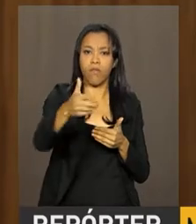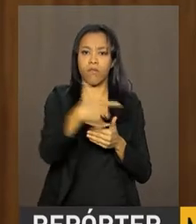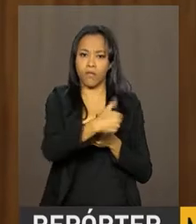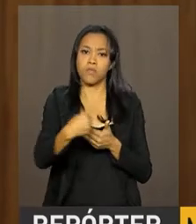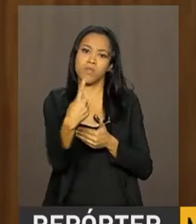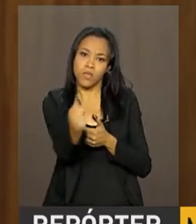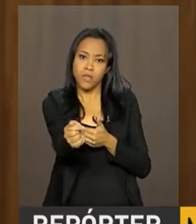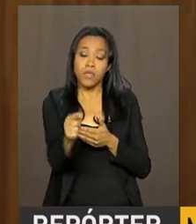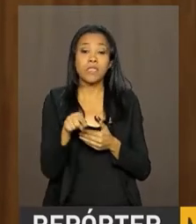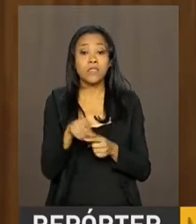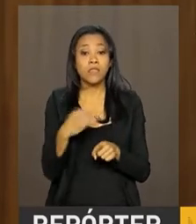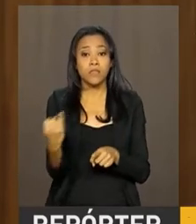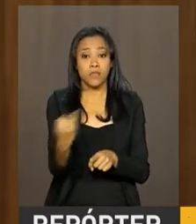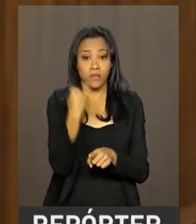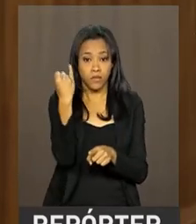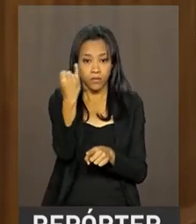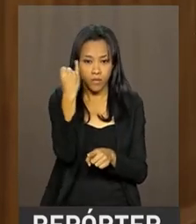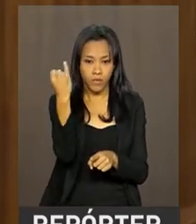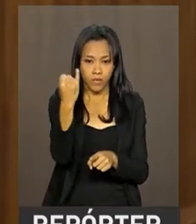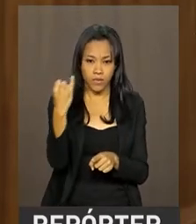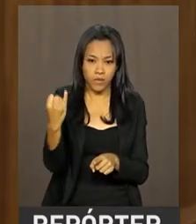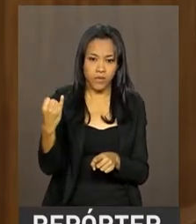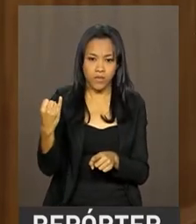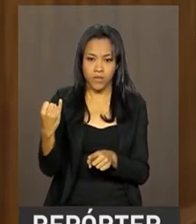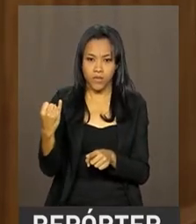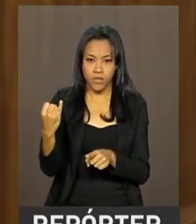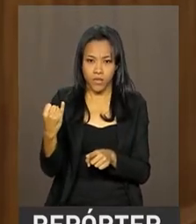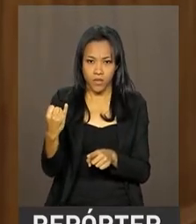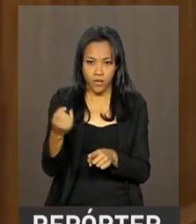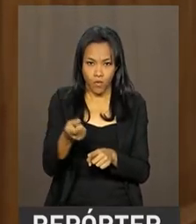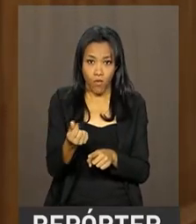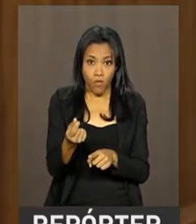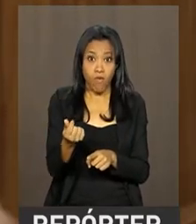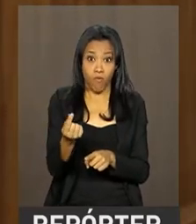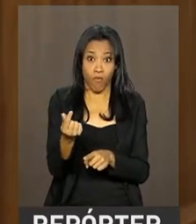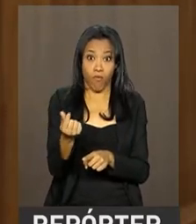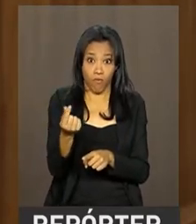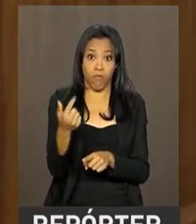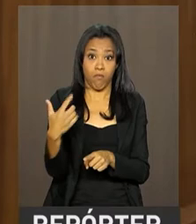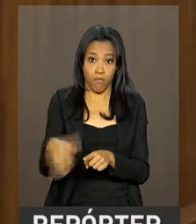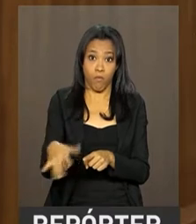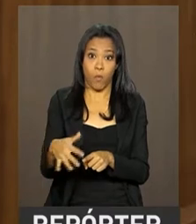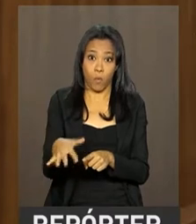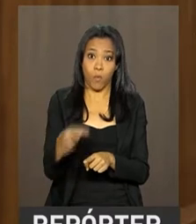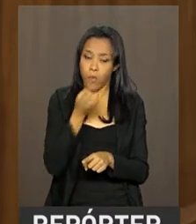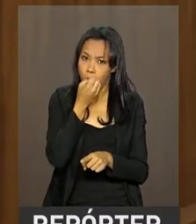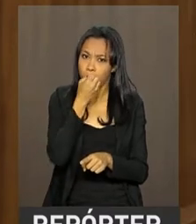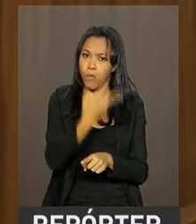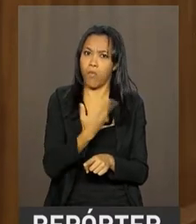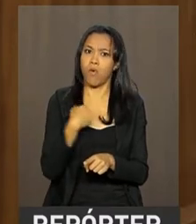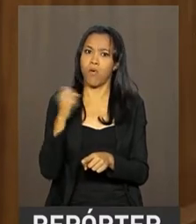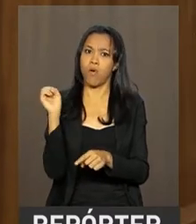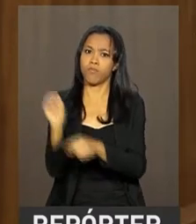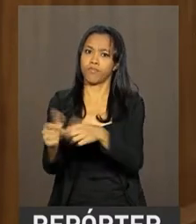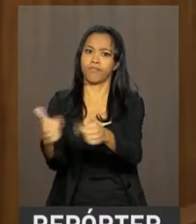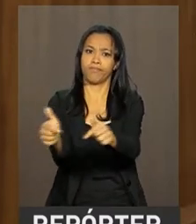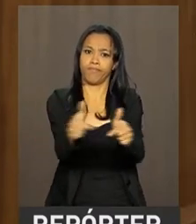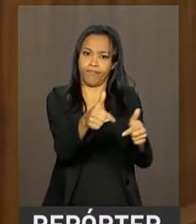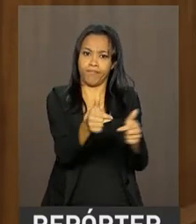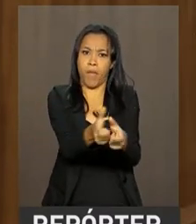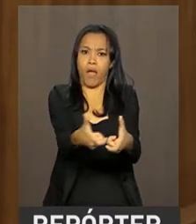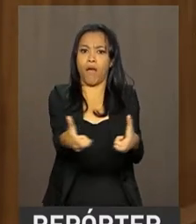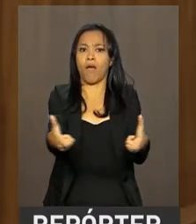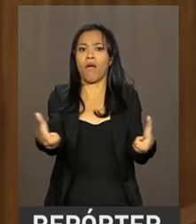importantes, com investimentos em alto valor, com boa capacidade de geração de emprego e